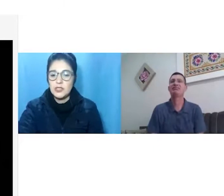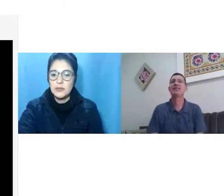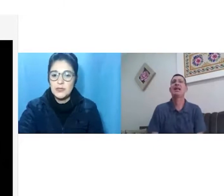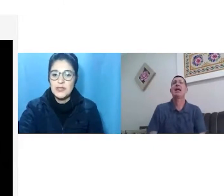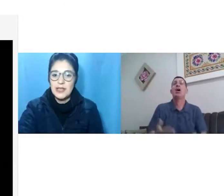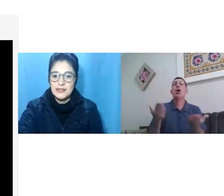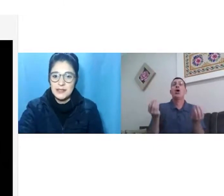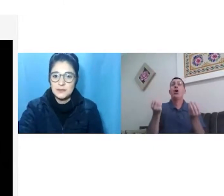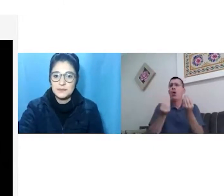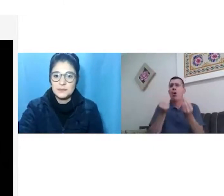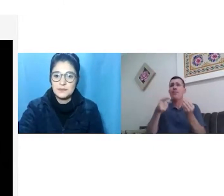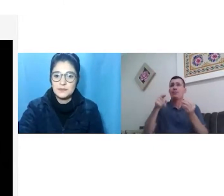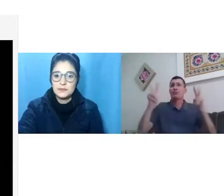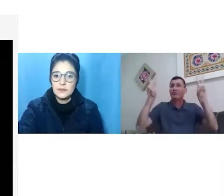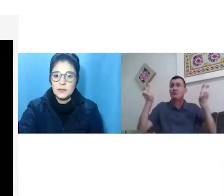da área de Libras do CLC.